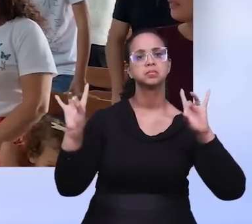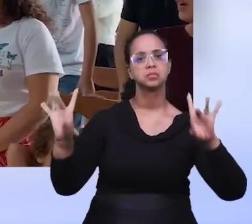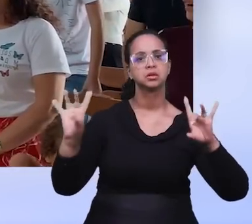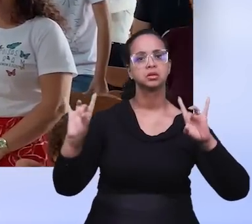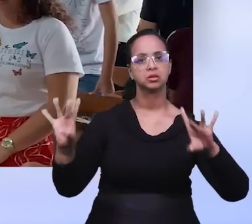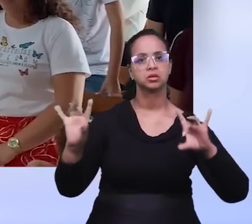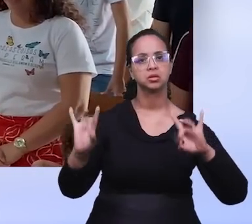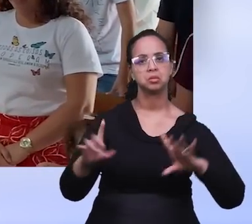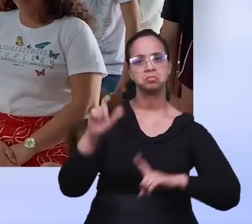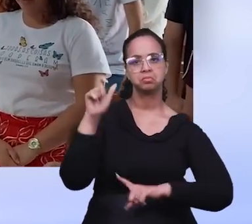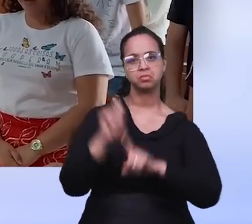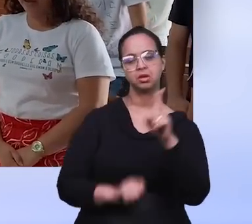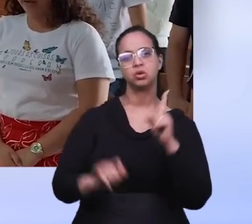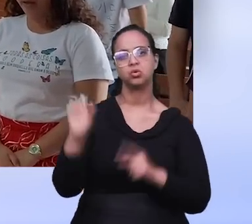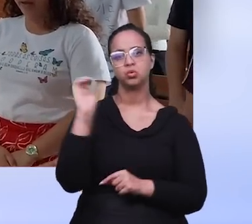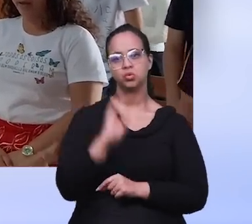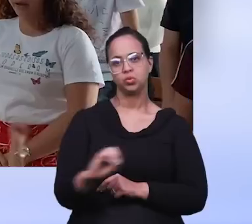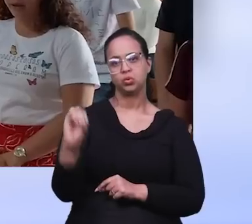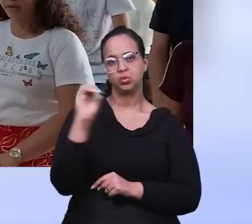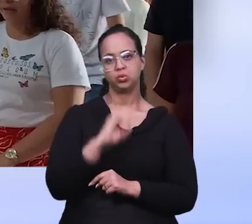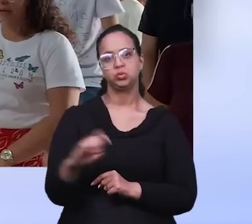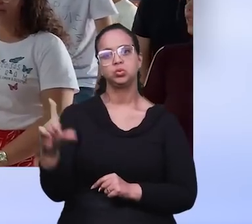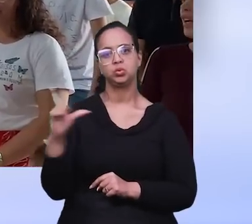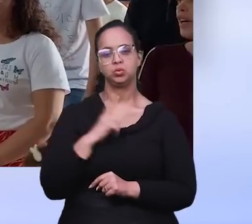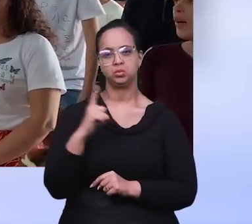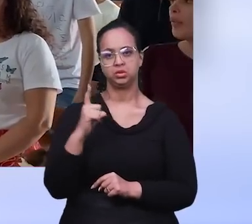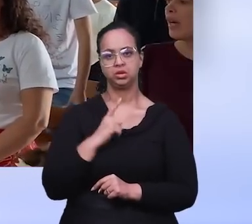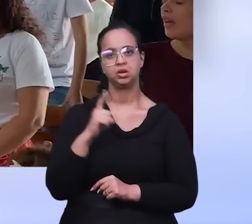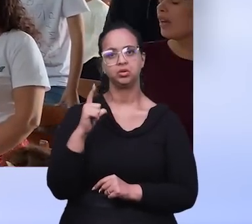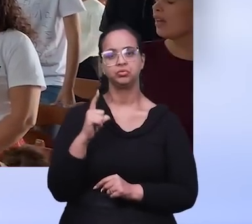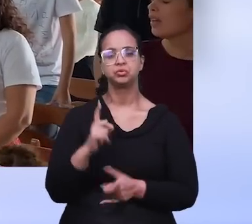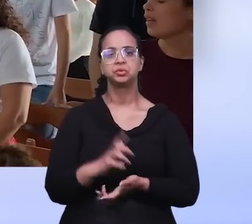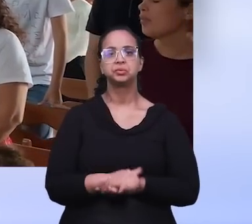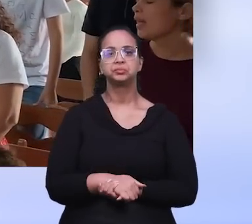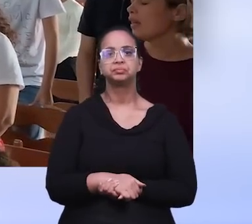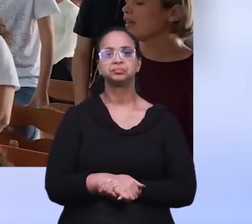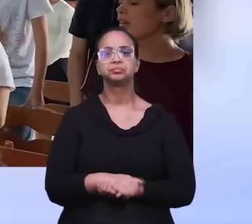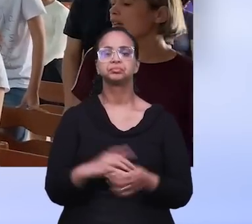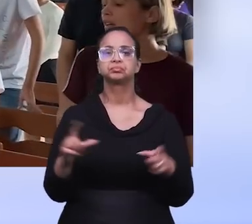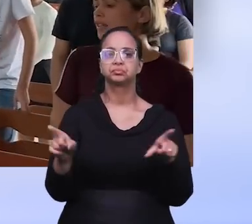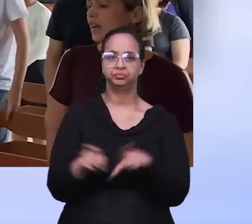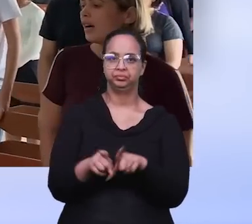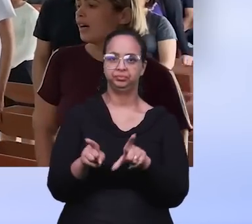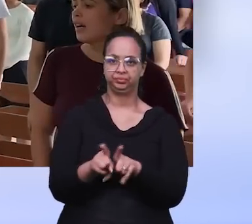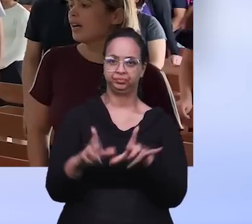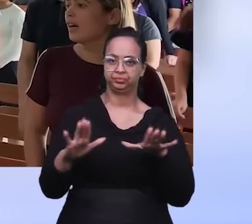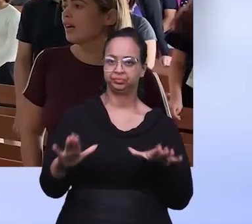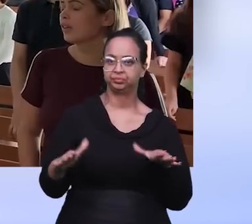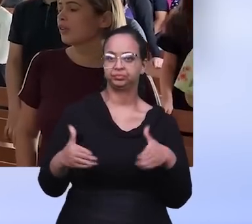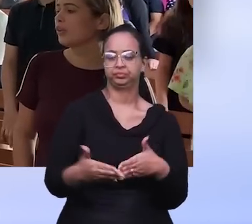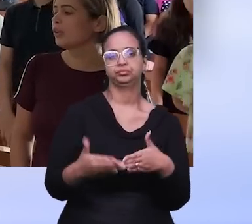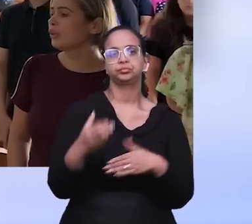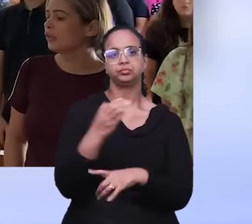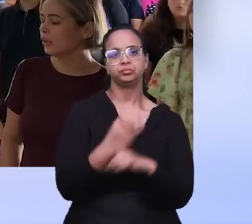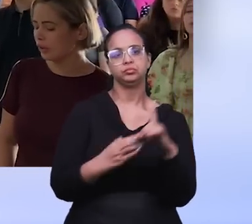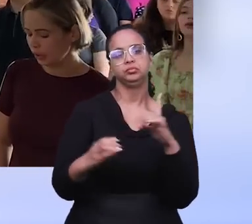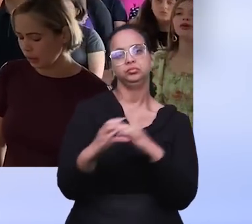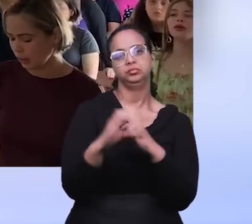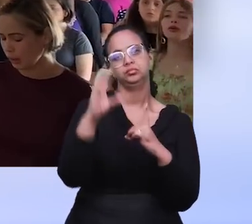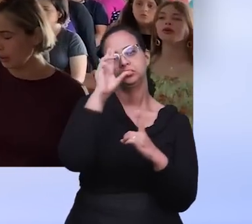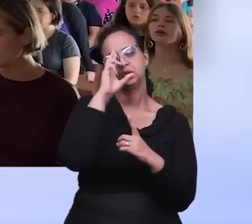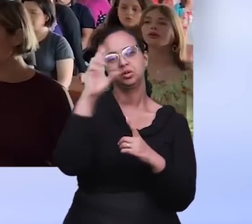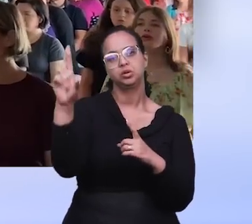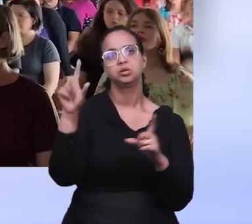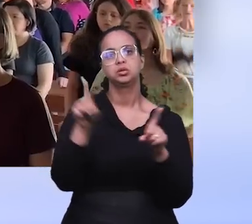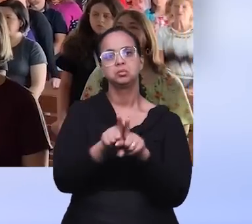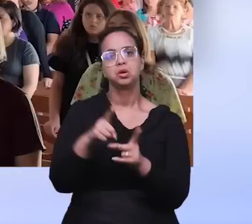relacionado ao mês de outubro, marcado pela festa da dedicação e enfatizando a importância do culto ao Senhor,